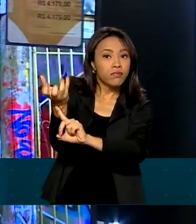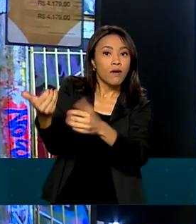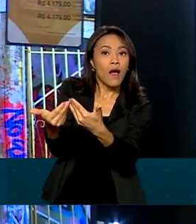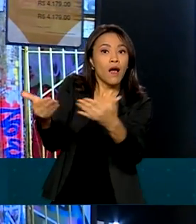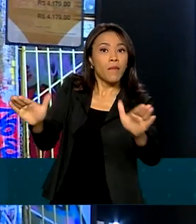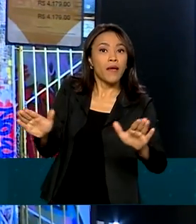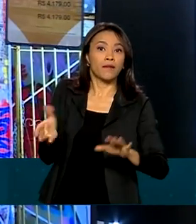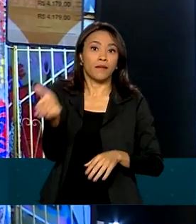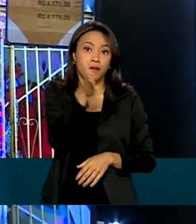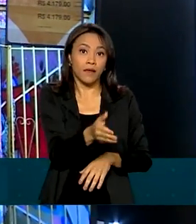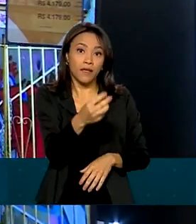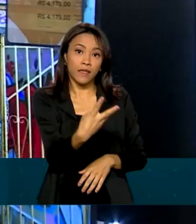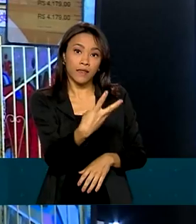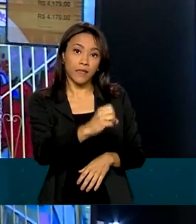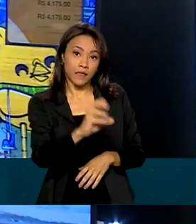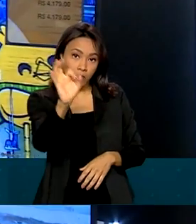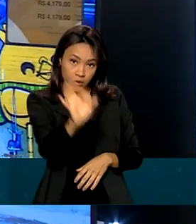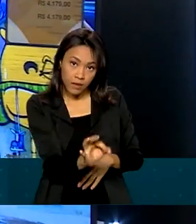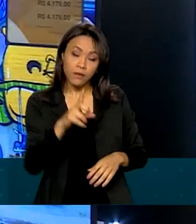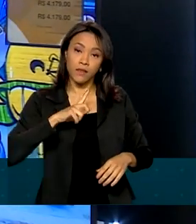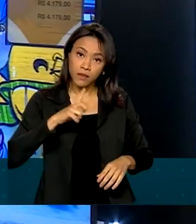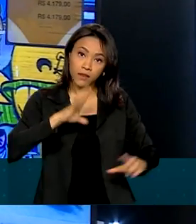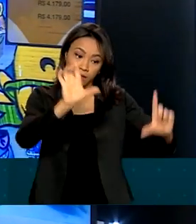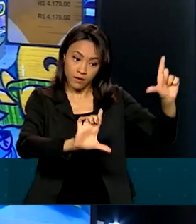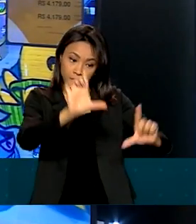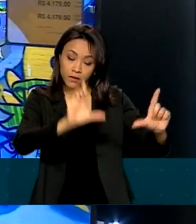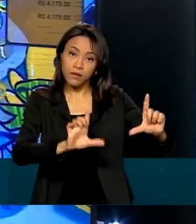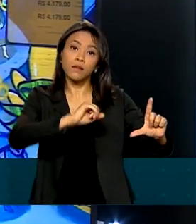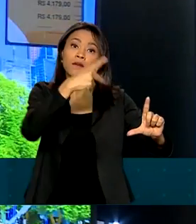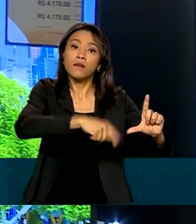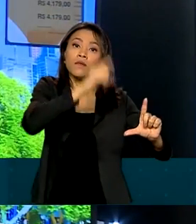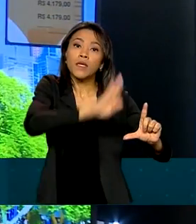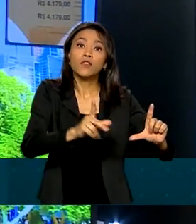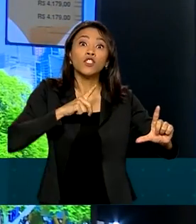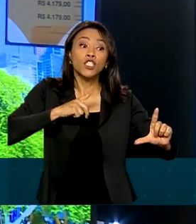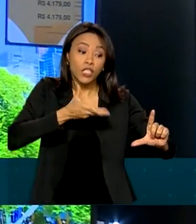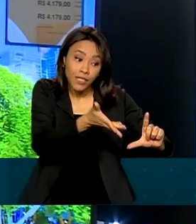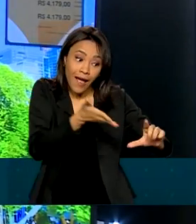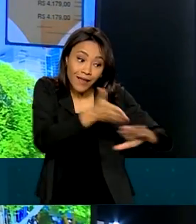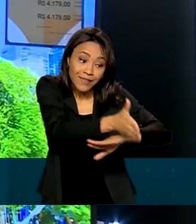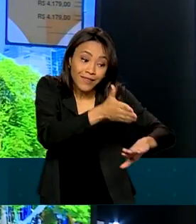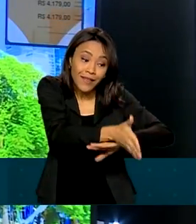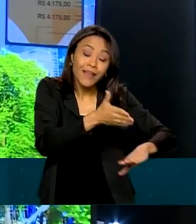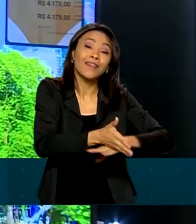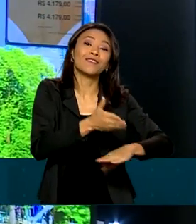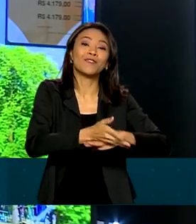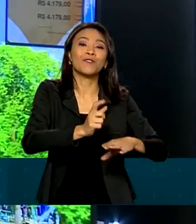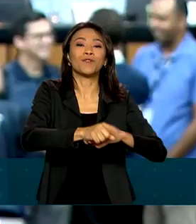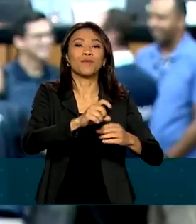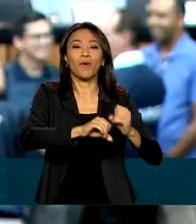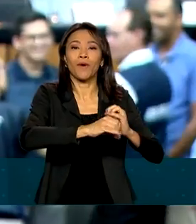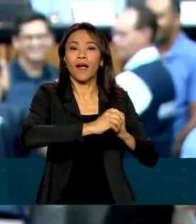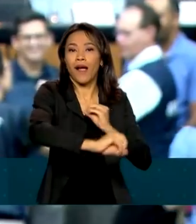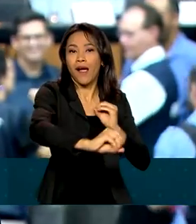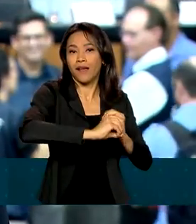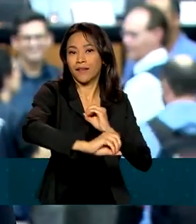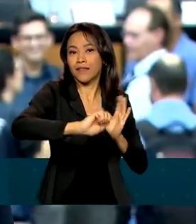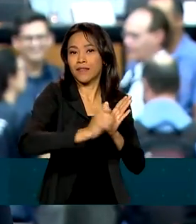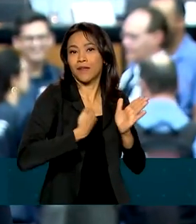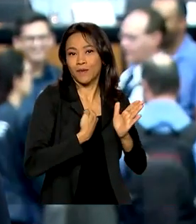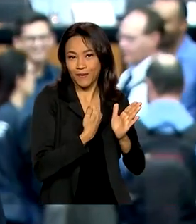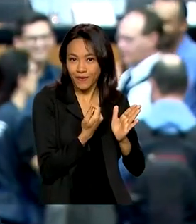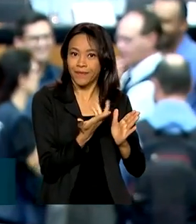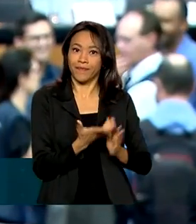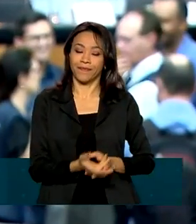30% dos domicílios com televisão no país tinham acesso a serviço de TV por assinatura. É importante a gente